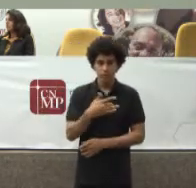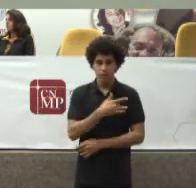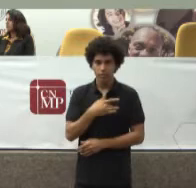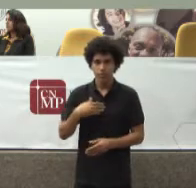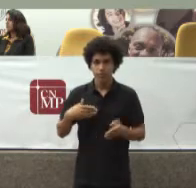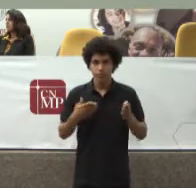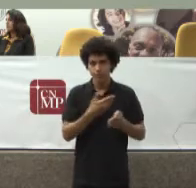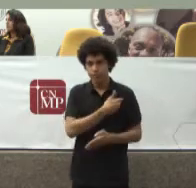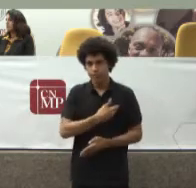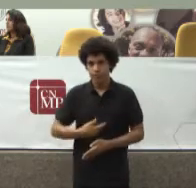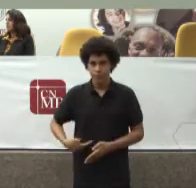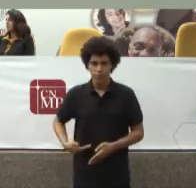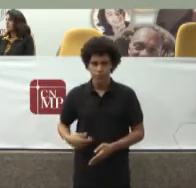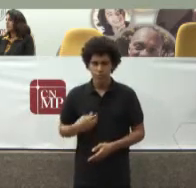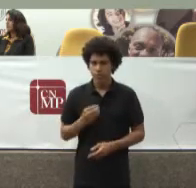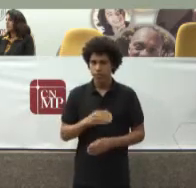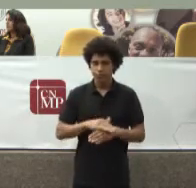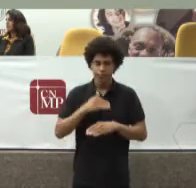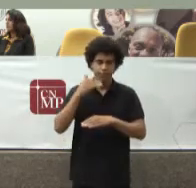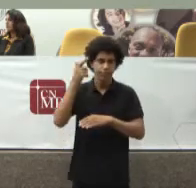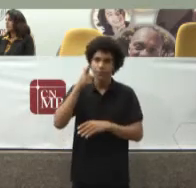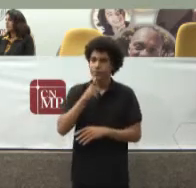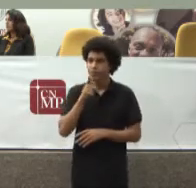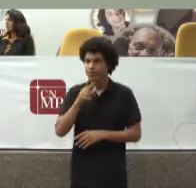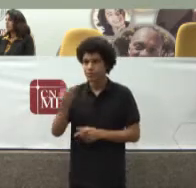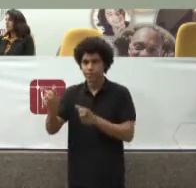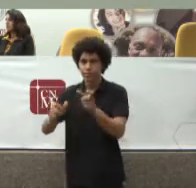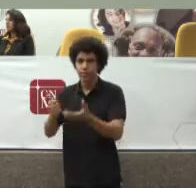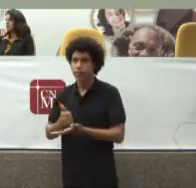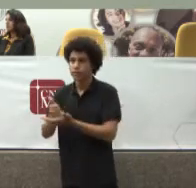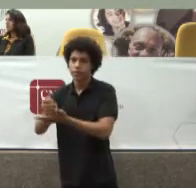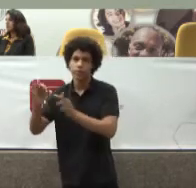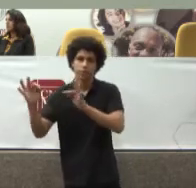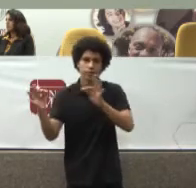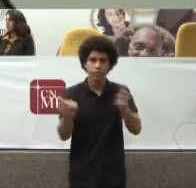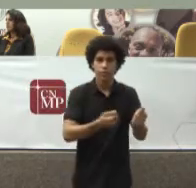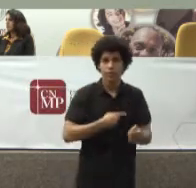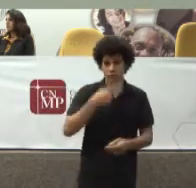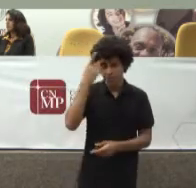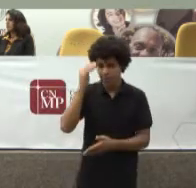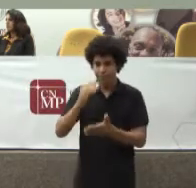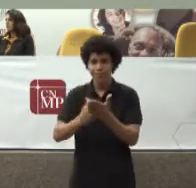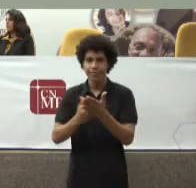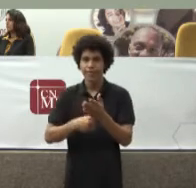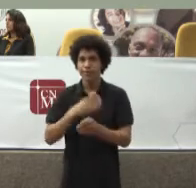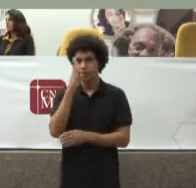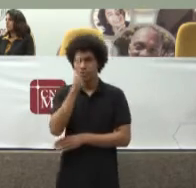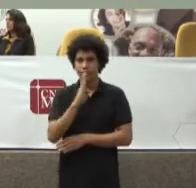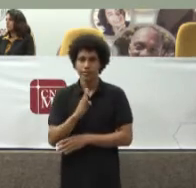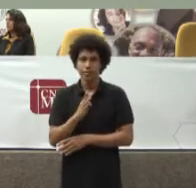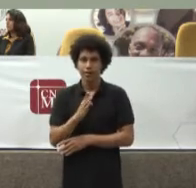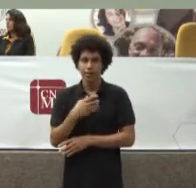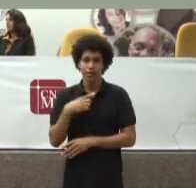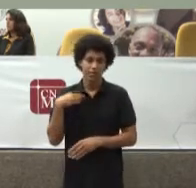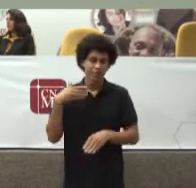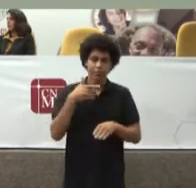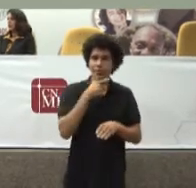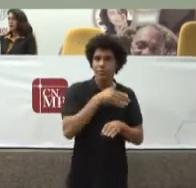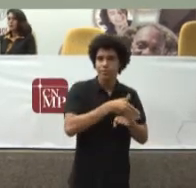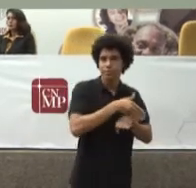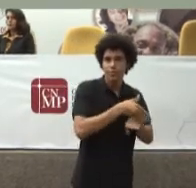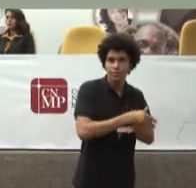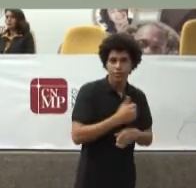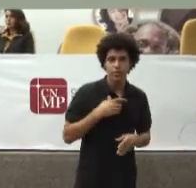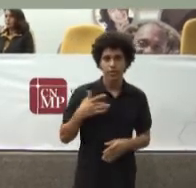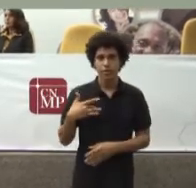menos Brasileiros Poderão ter acesso A saúde suplementar Então Eu Queria